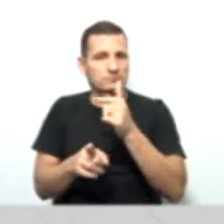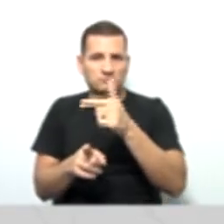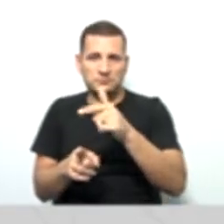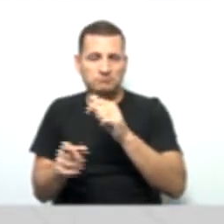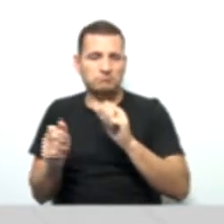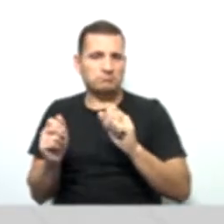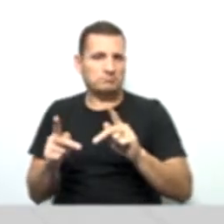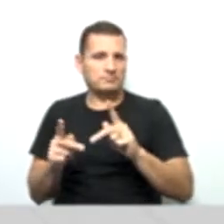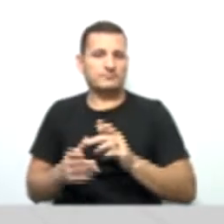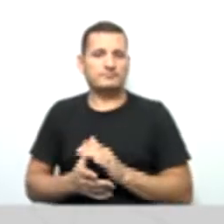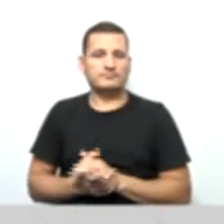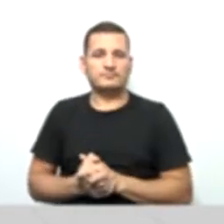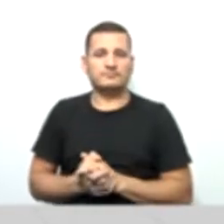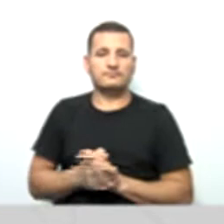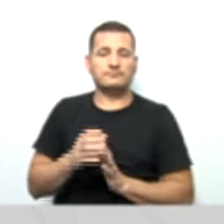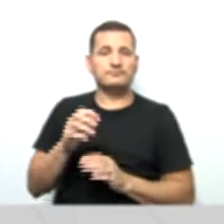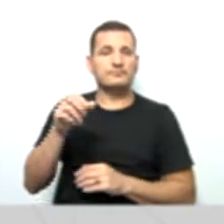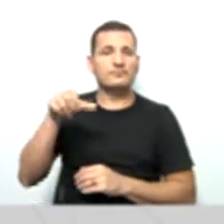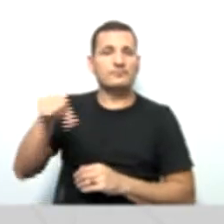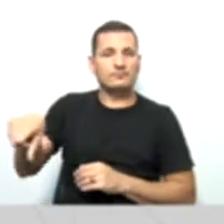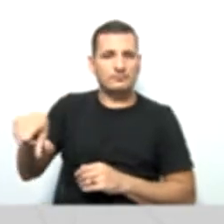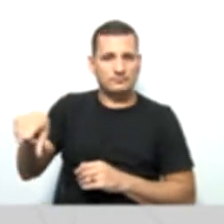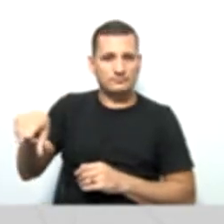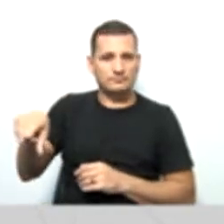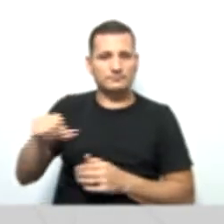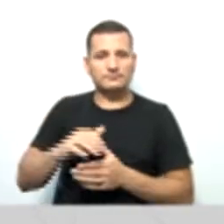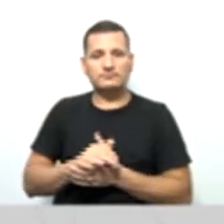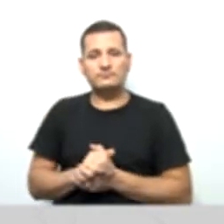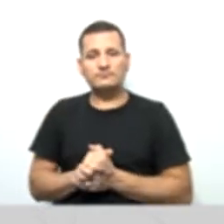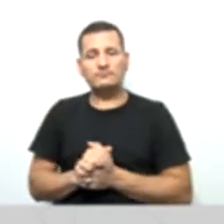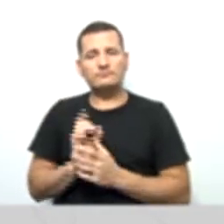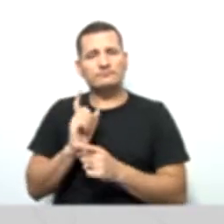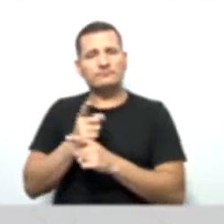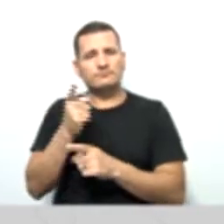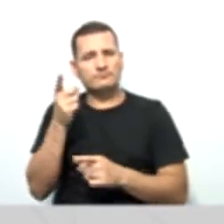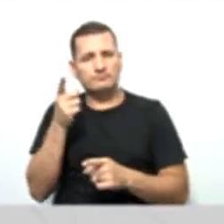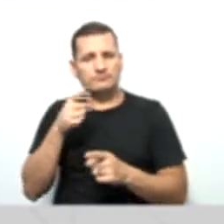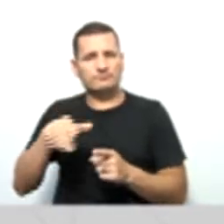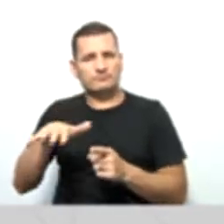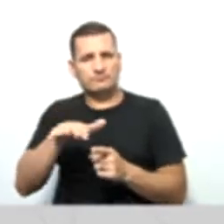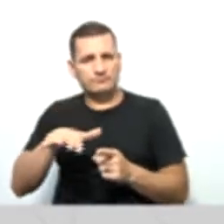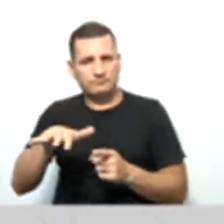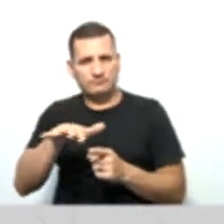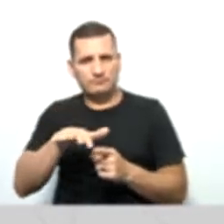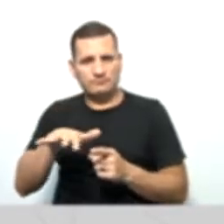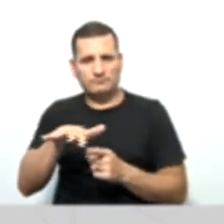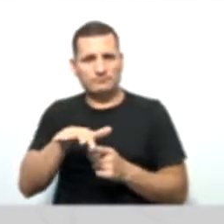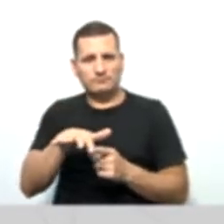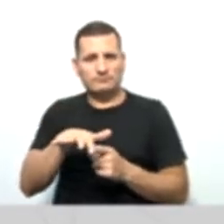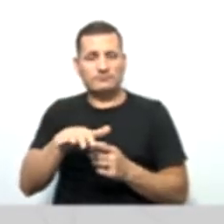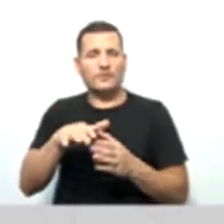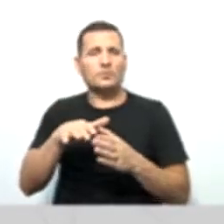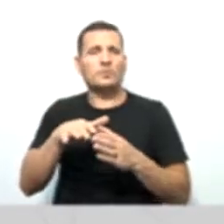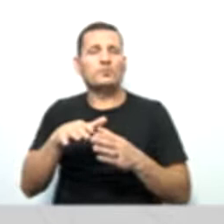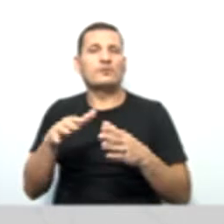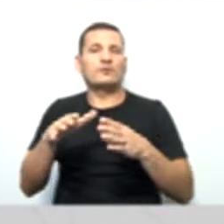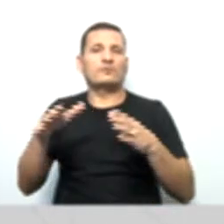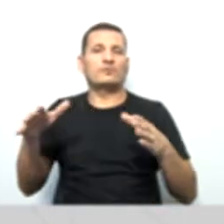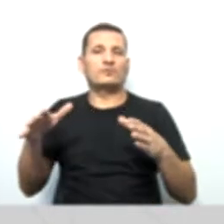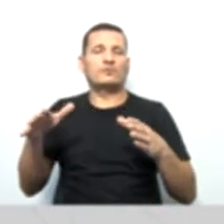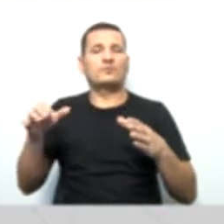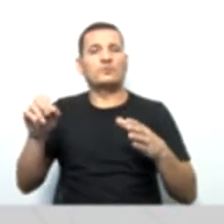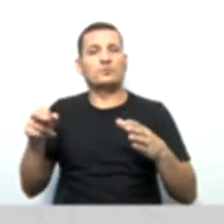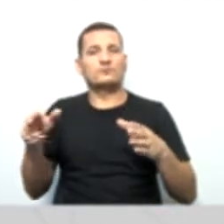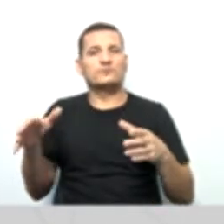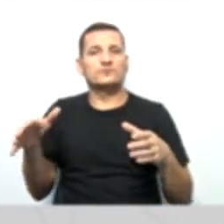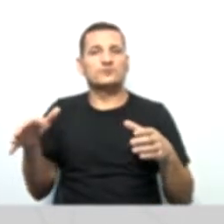Nono, identificar áreas que concorrem para o aumento ou diminuição de custos